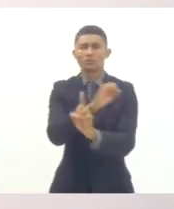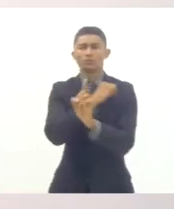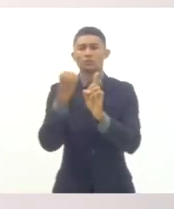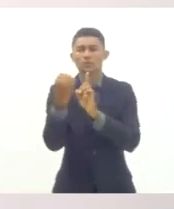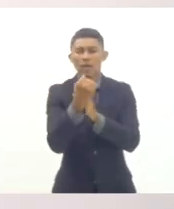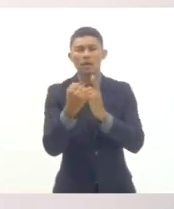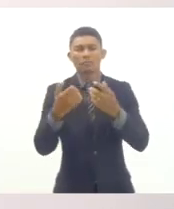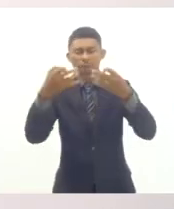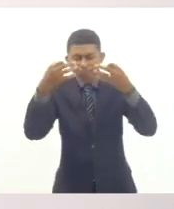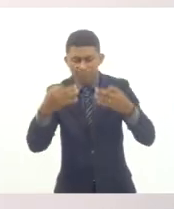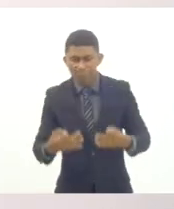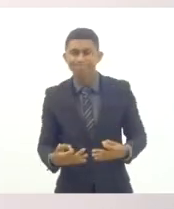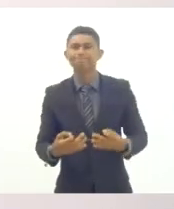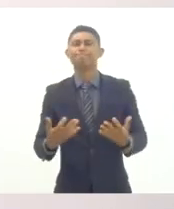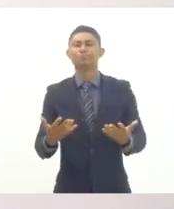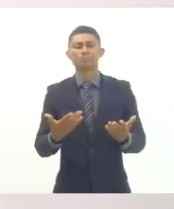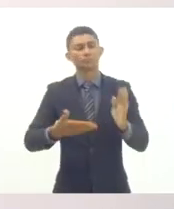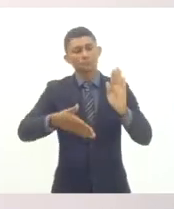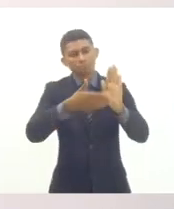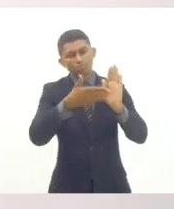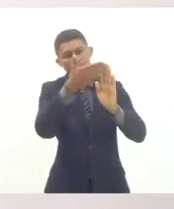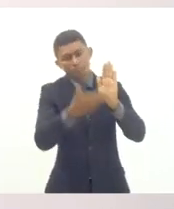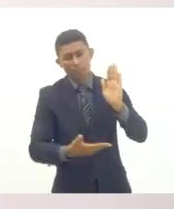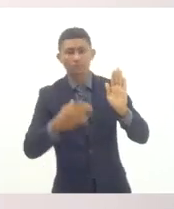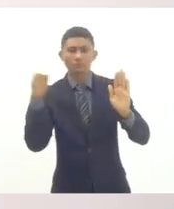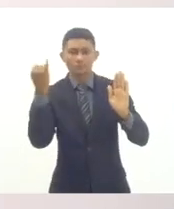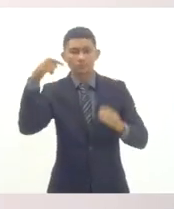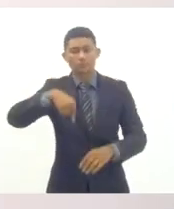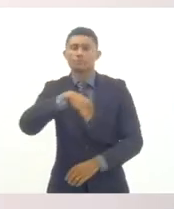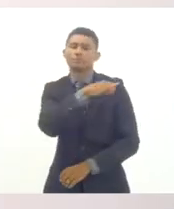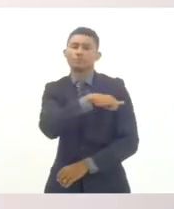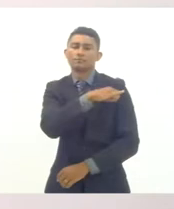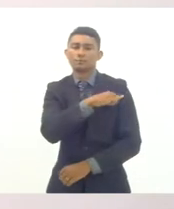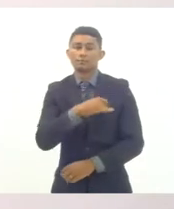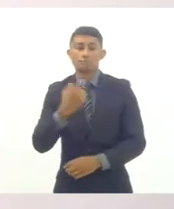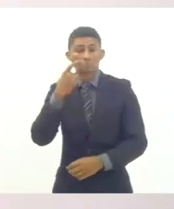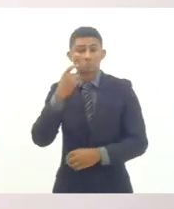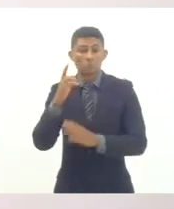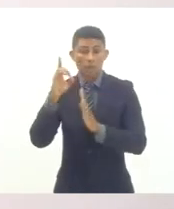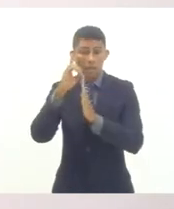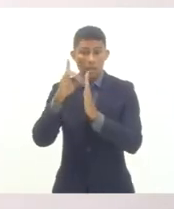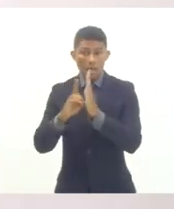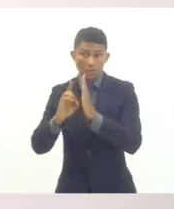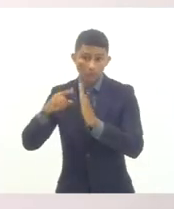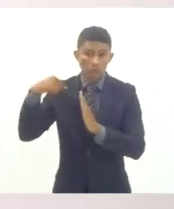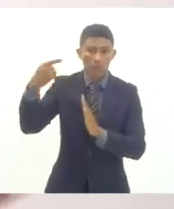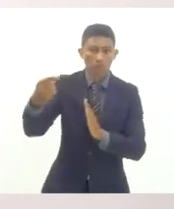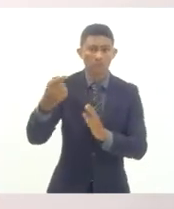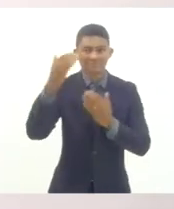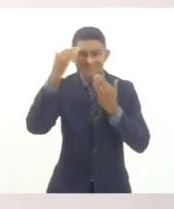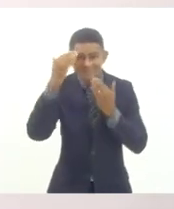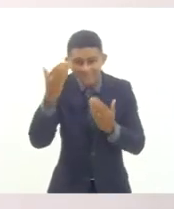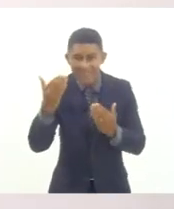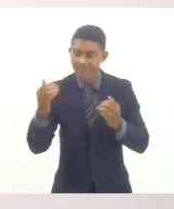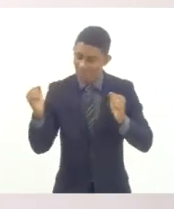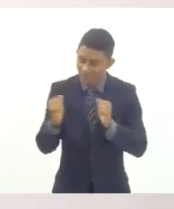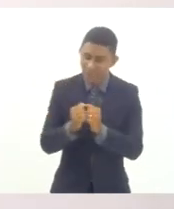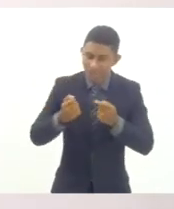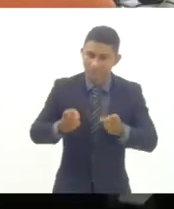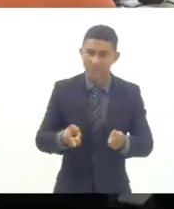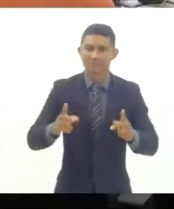referenciada, seja a pauta do Estado do Rio de Janeiro na próxima década. Obrigada, e vamos juntos.